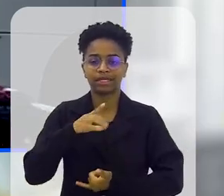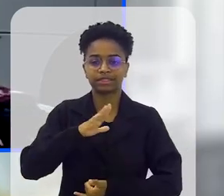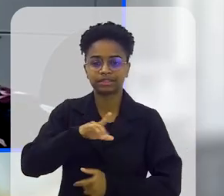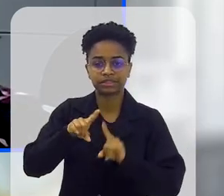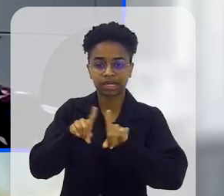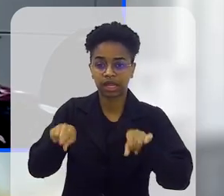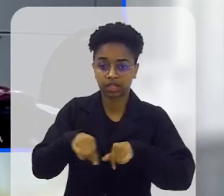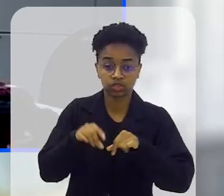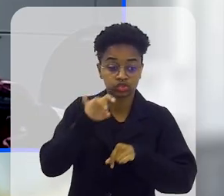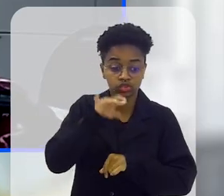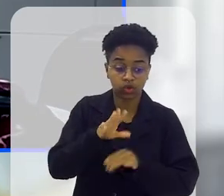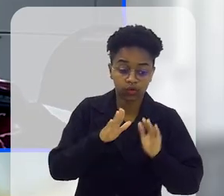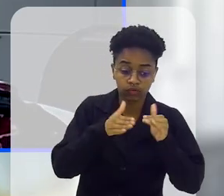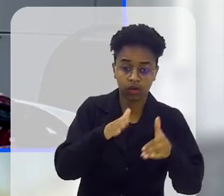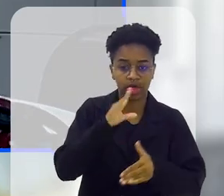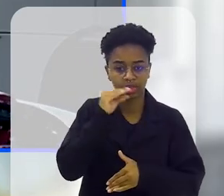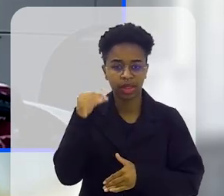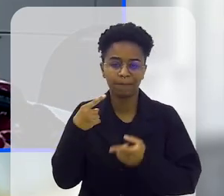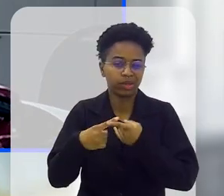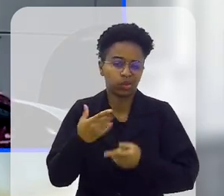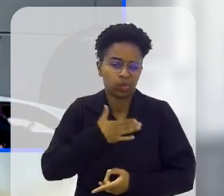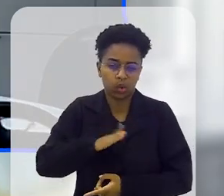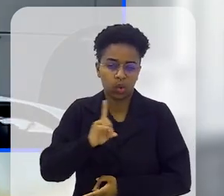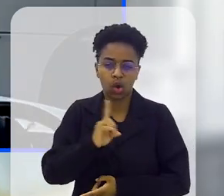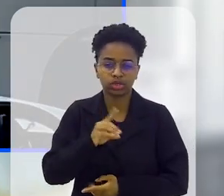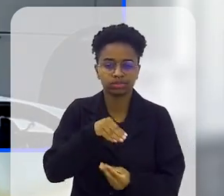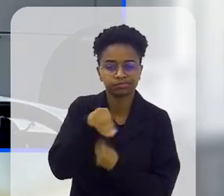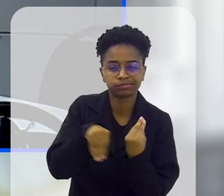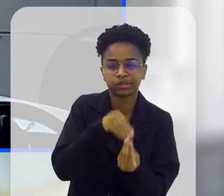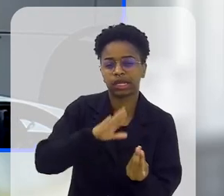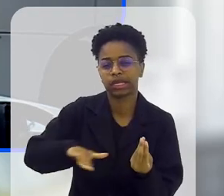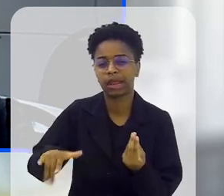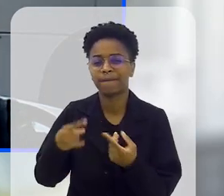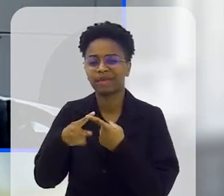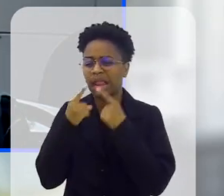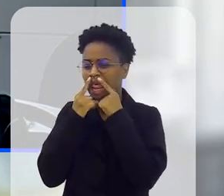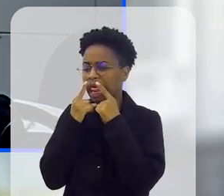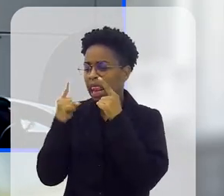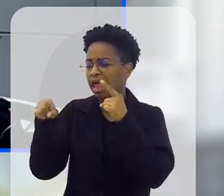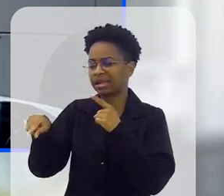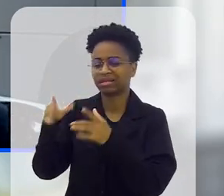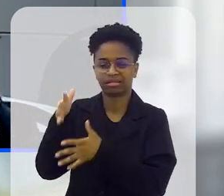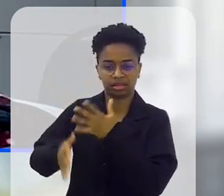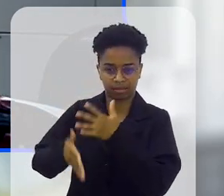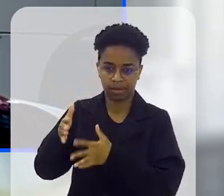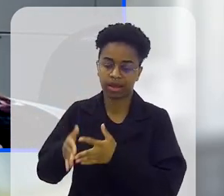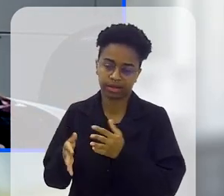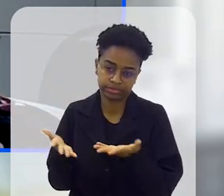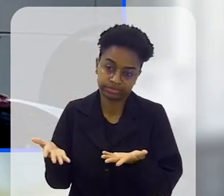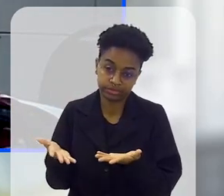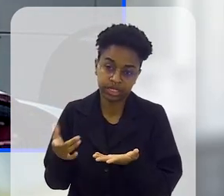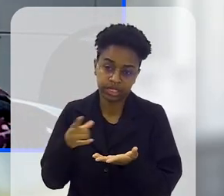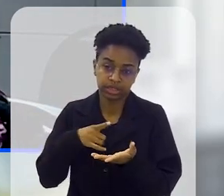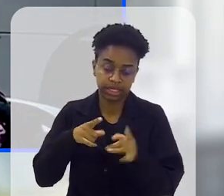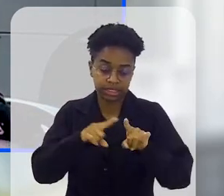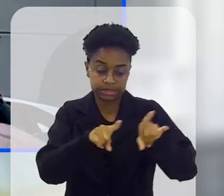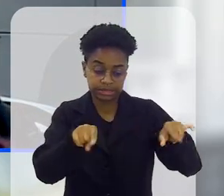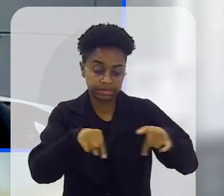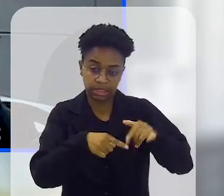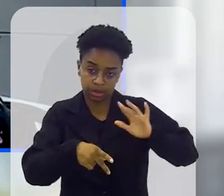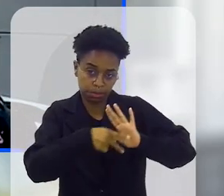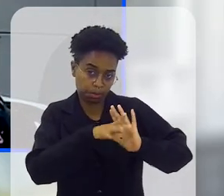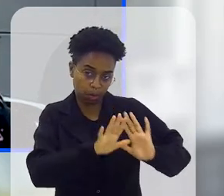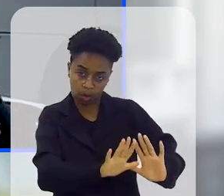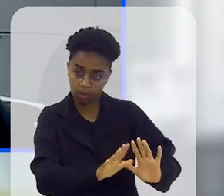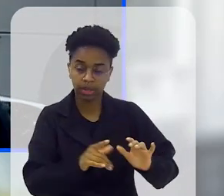uma sala para os adolescentes, só para os adolescentes, porque eles não gostam de ficar com os pequenininhos, porque eles reclamam que os pequenininhos atrapalham, né, então eles têm